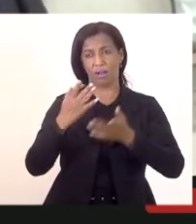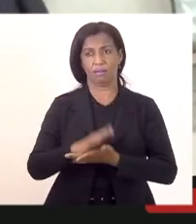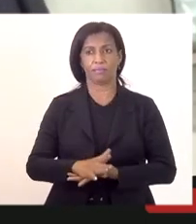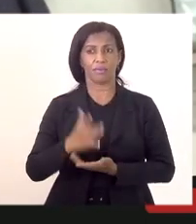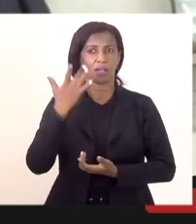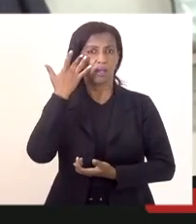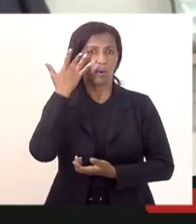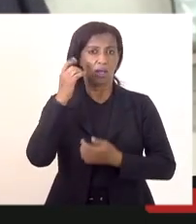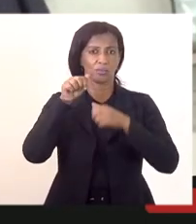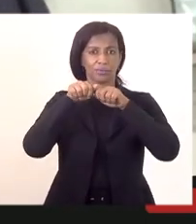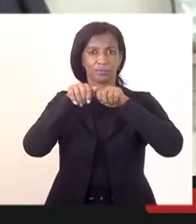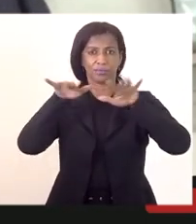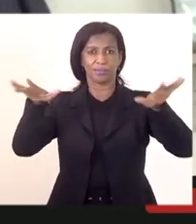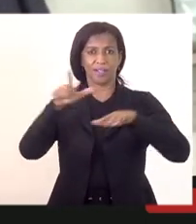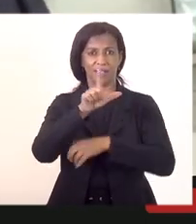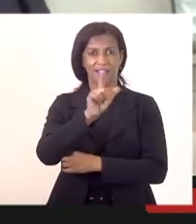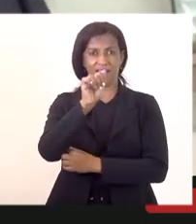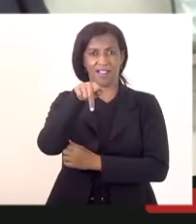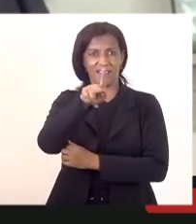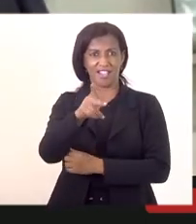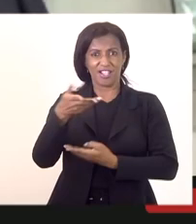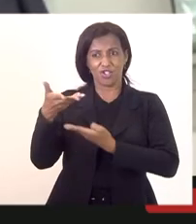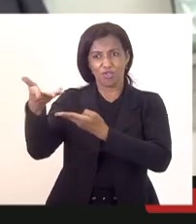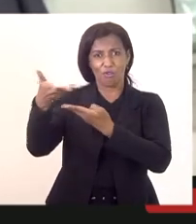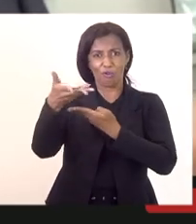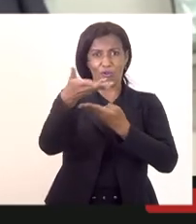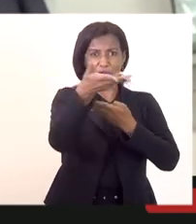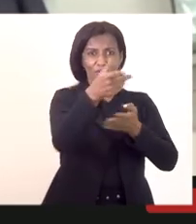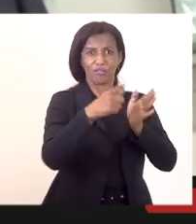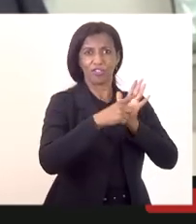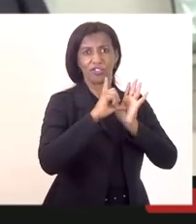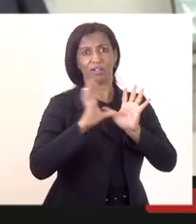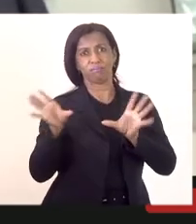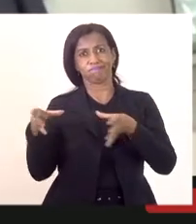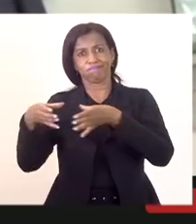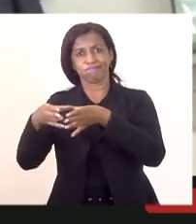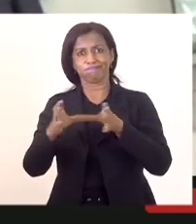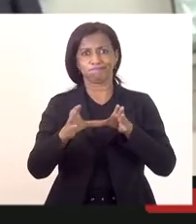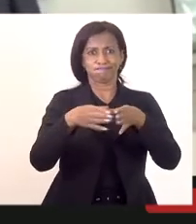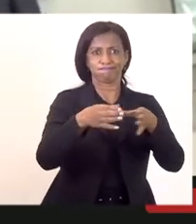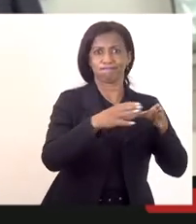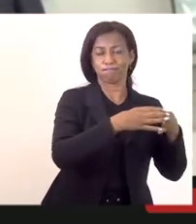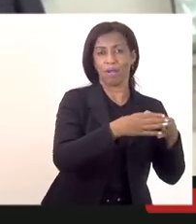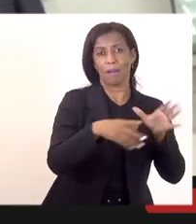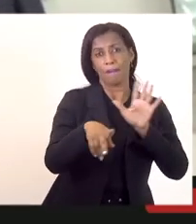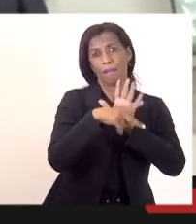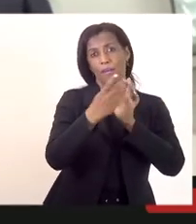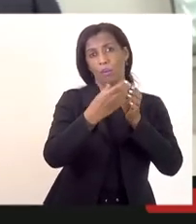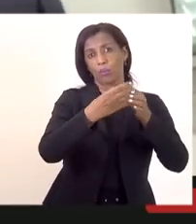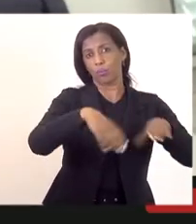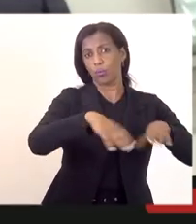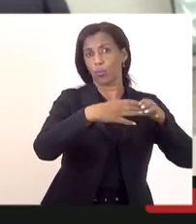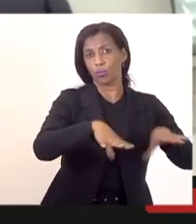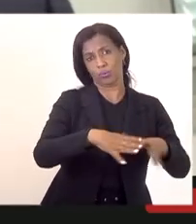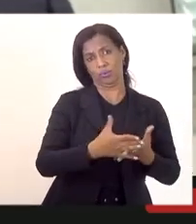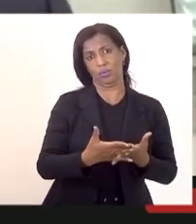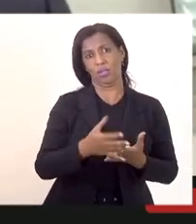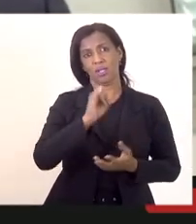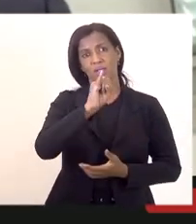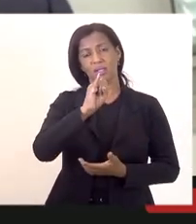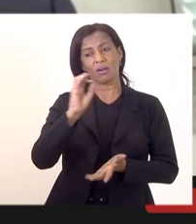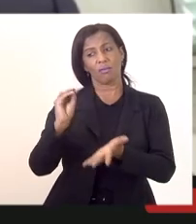link de convite que estava adstrito antes às comissões dos referidos concursos. Senão também é um desprestígio àqueles que